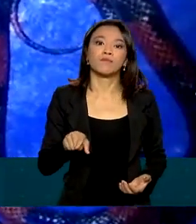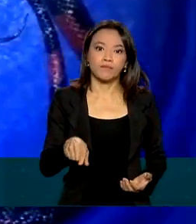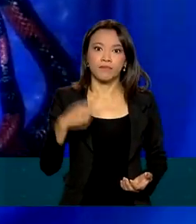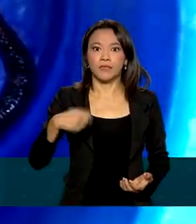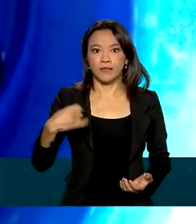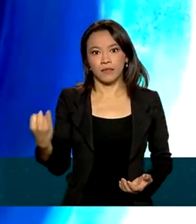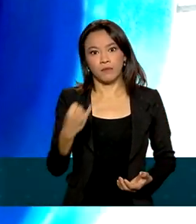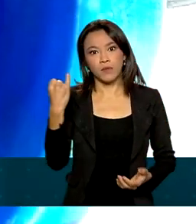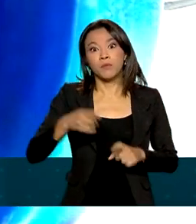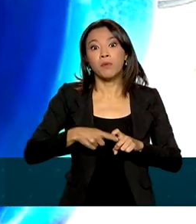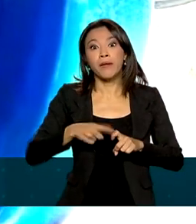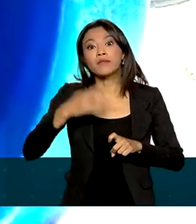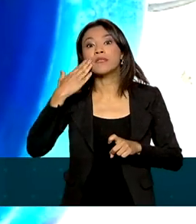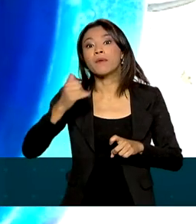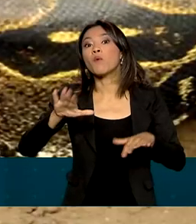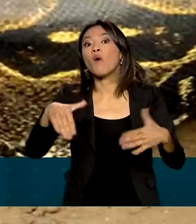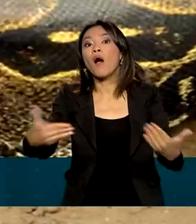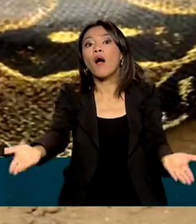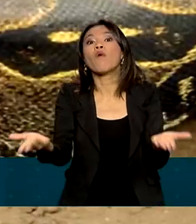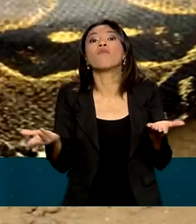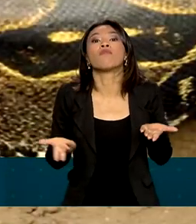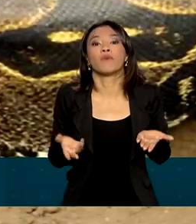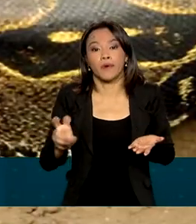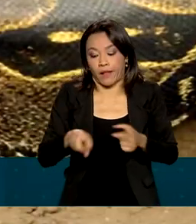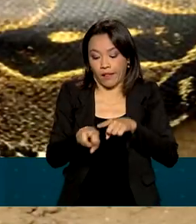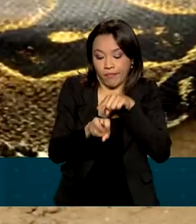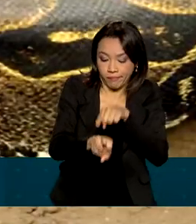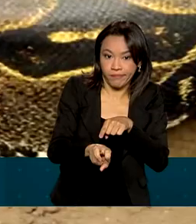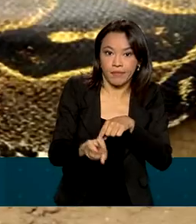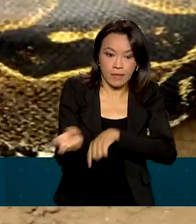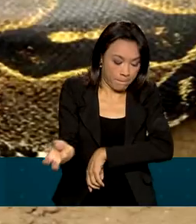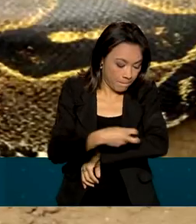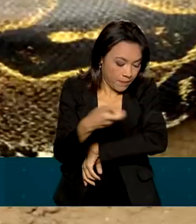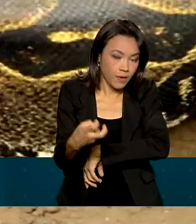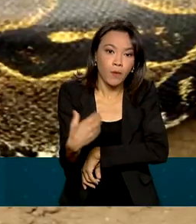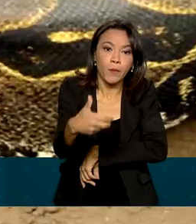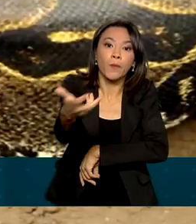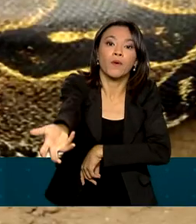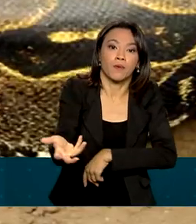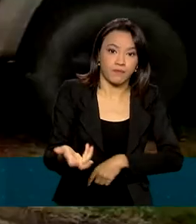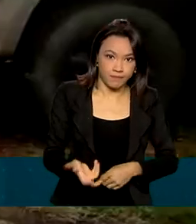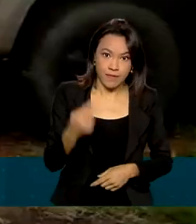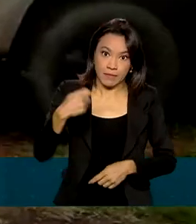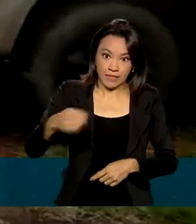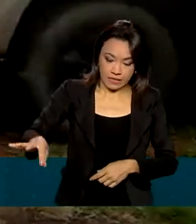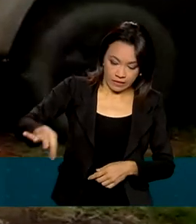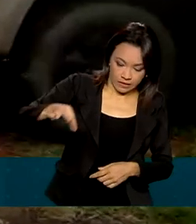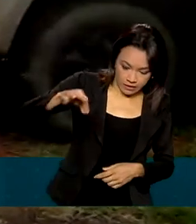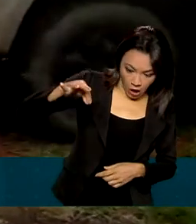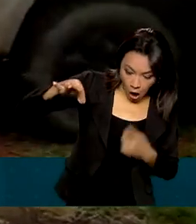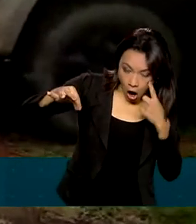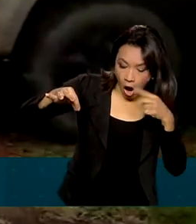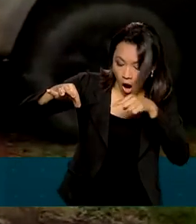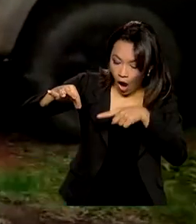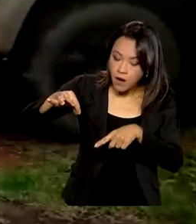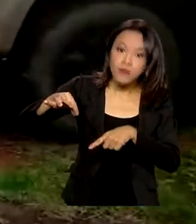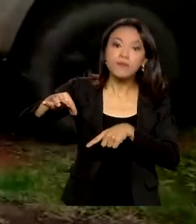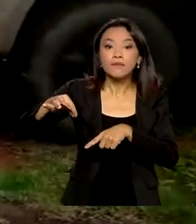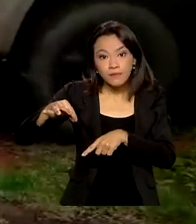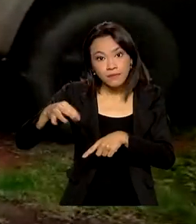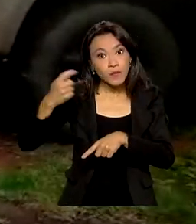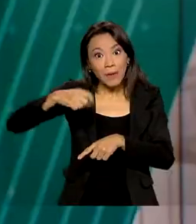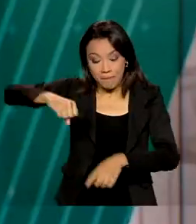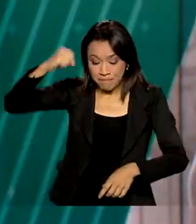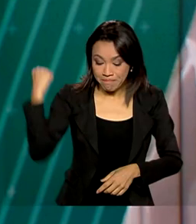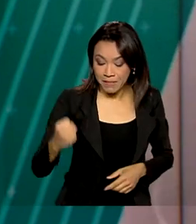o médico saber qual foi a serpente que estava no local. E lembrando que não é necessário matar o